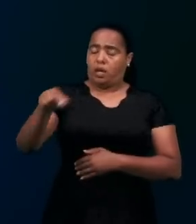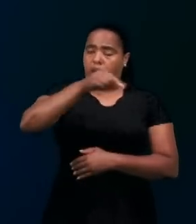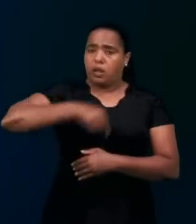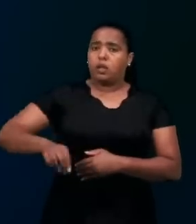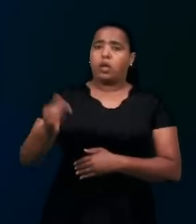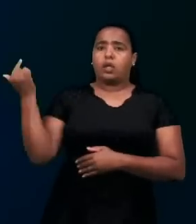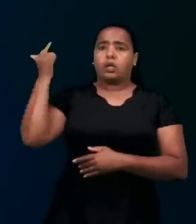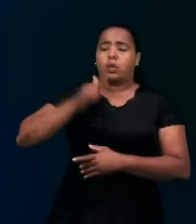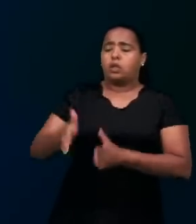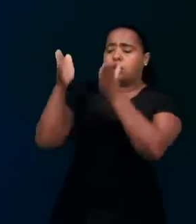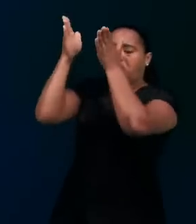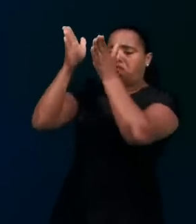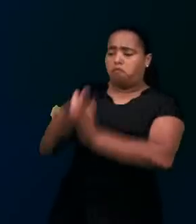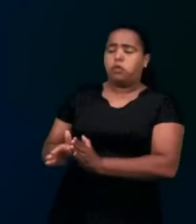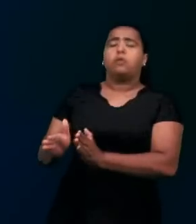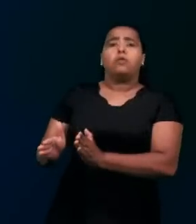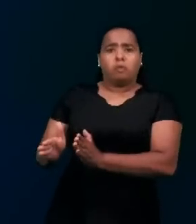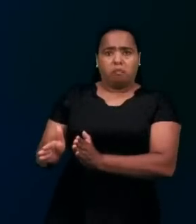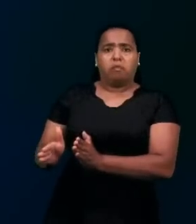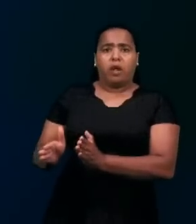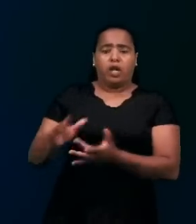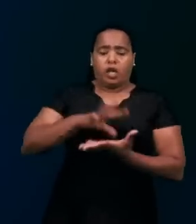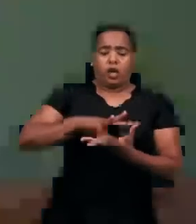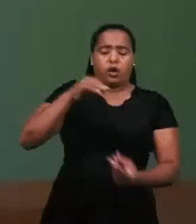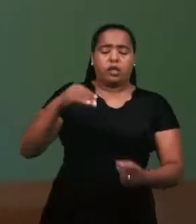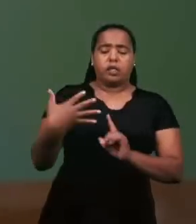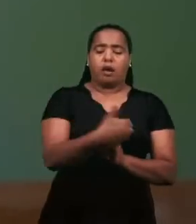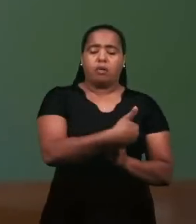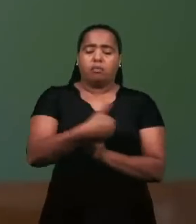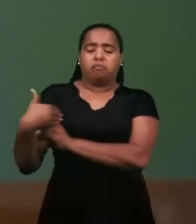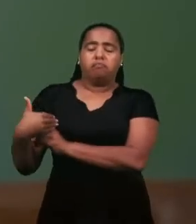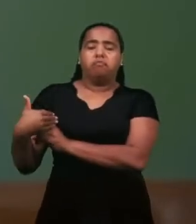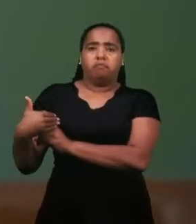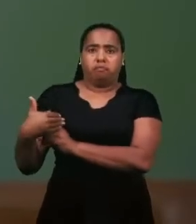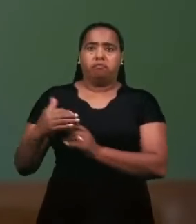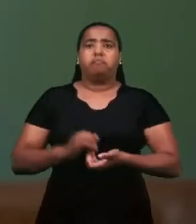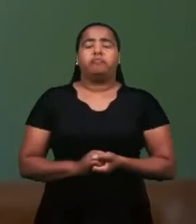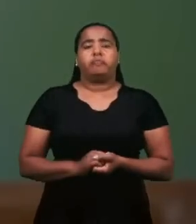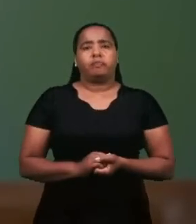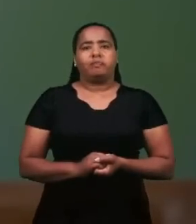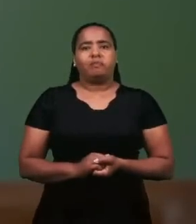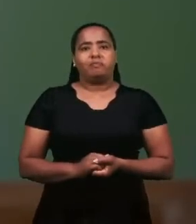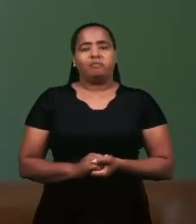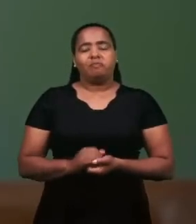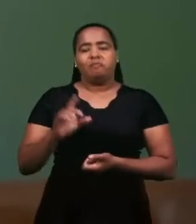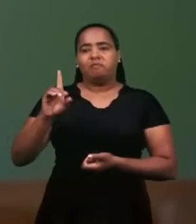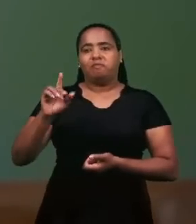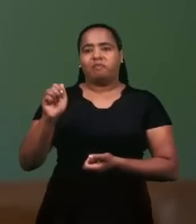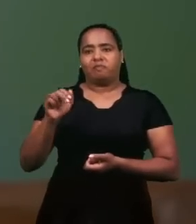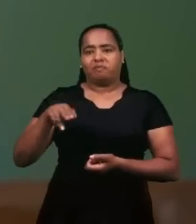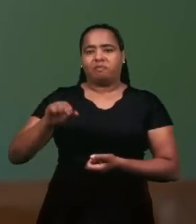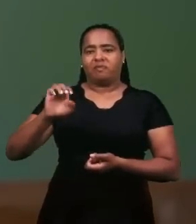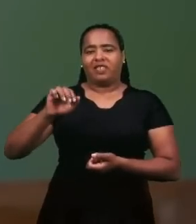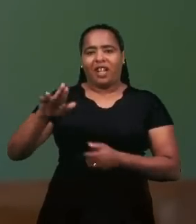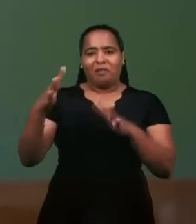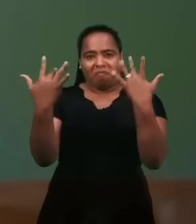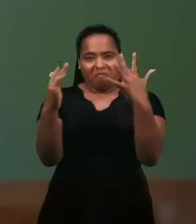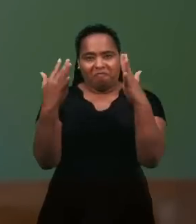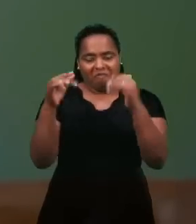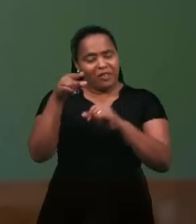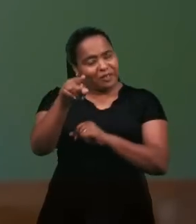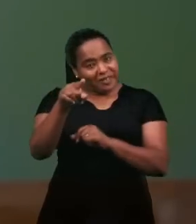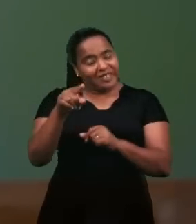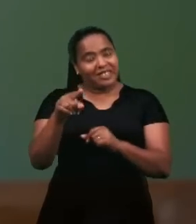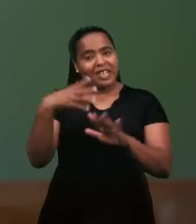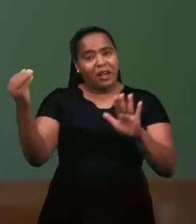andar em retidão e livrar a nossa alma da cova. Daniel, eu quero parabenizar você por esta colocação muito feliz que você fez.